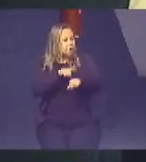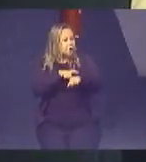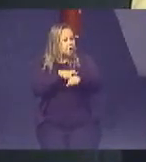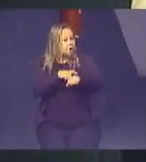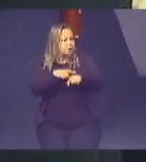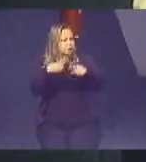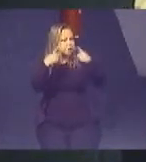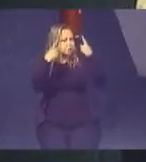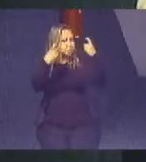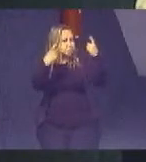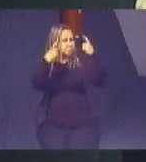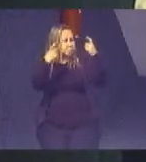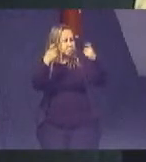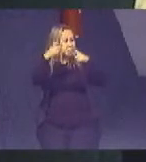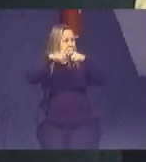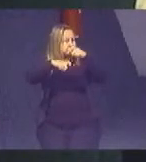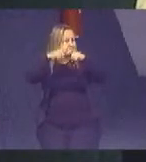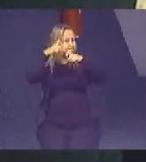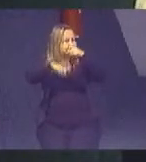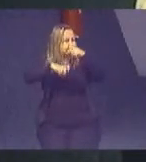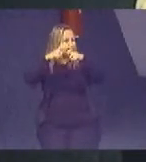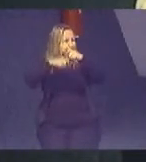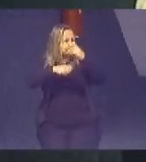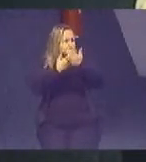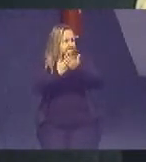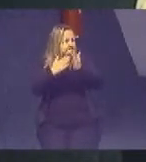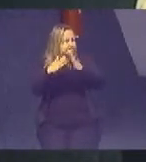violentada sexualmente na escola.